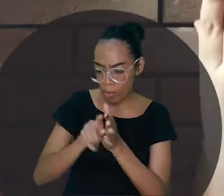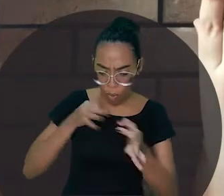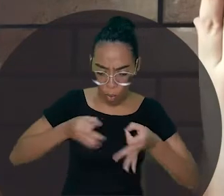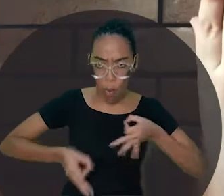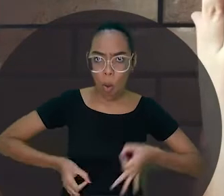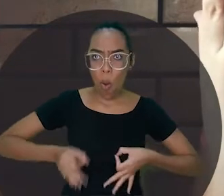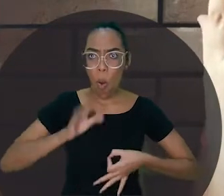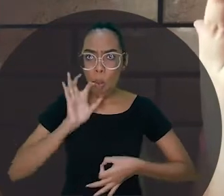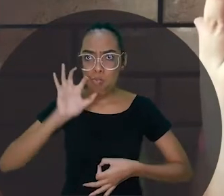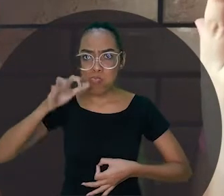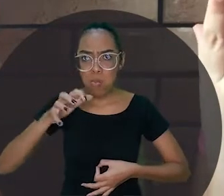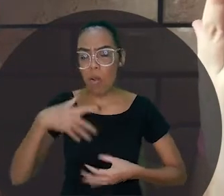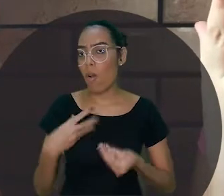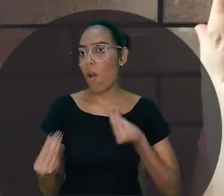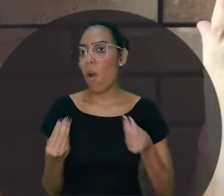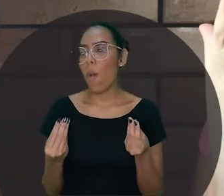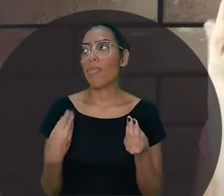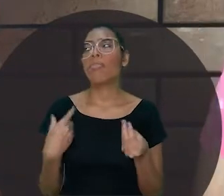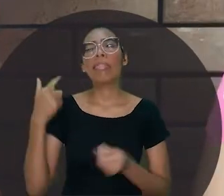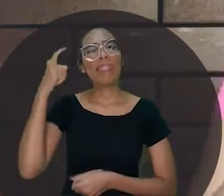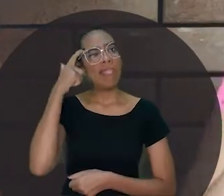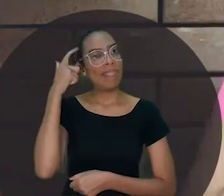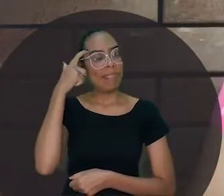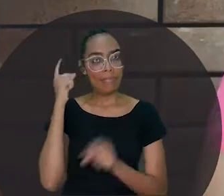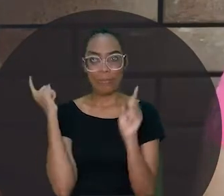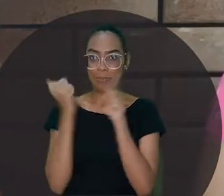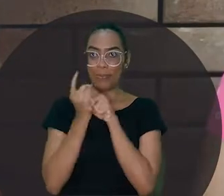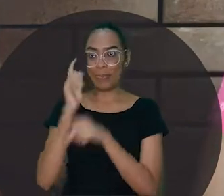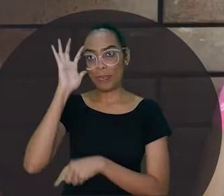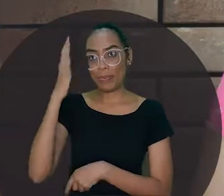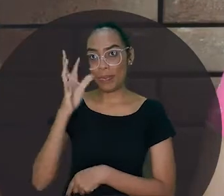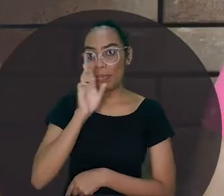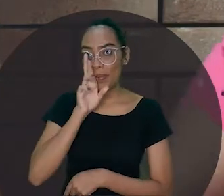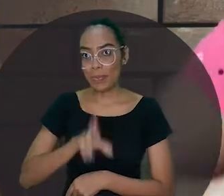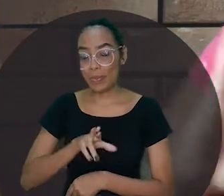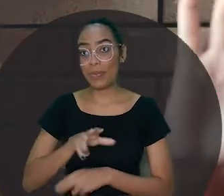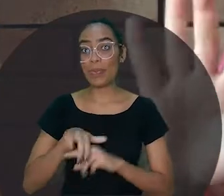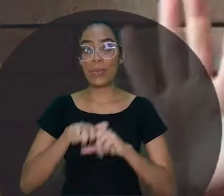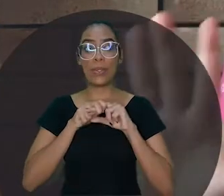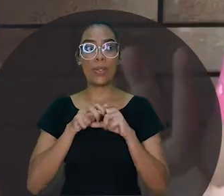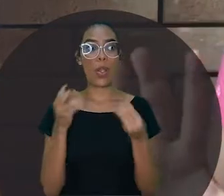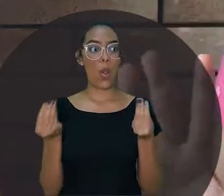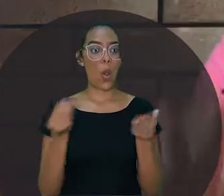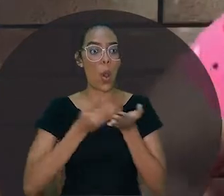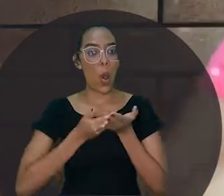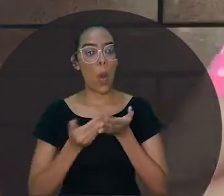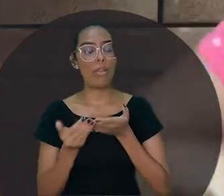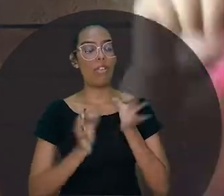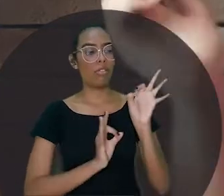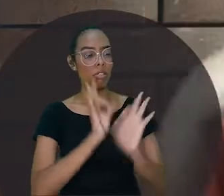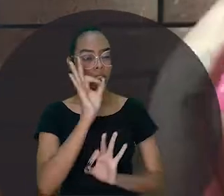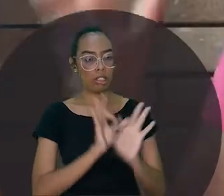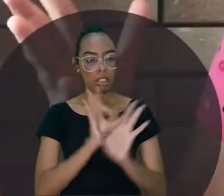meu povo. Pois ele maquinou e encontrou uma solução. Sim, ele começou a pegar